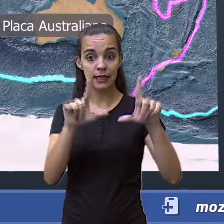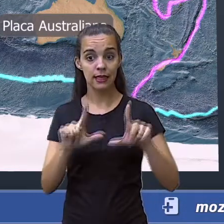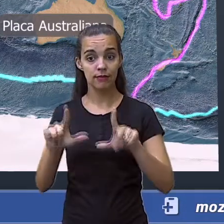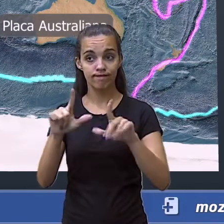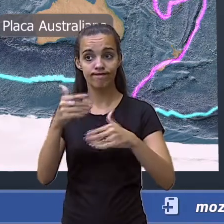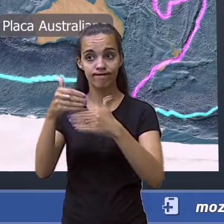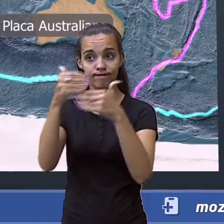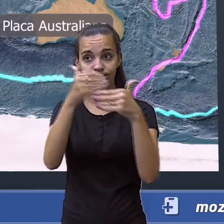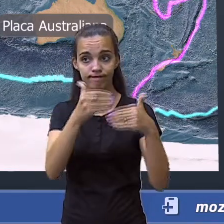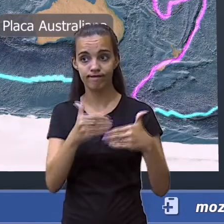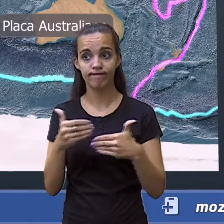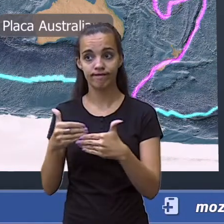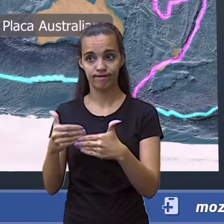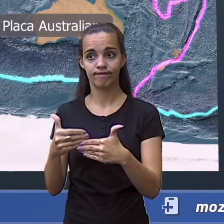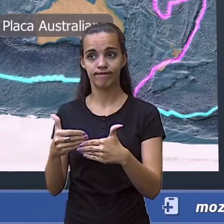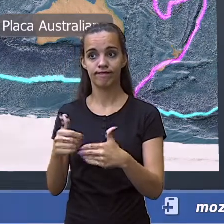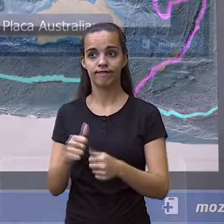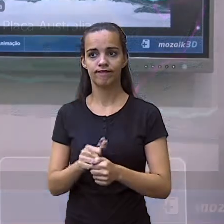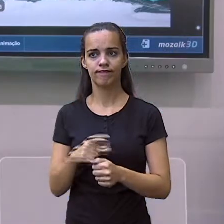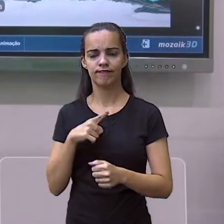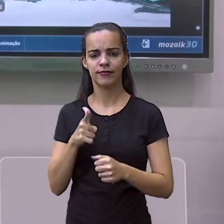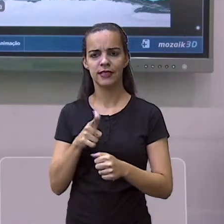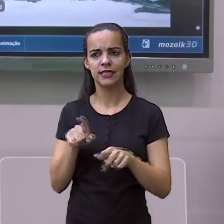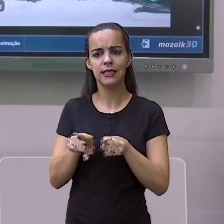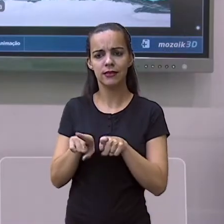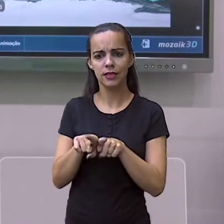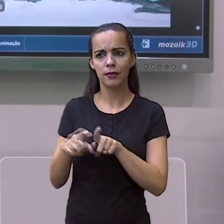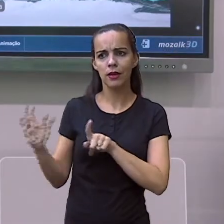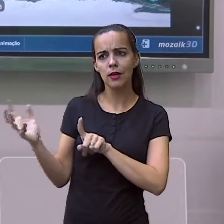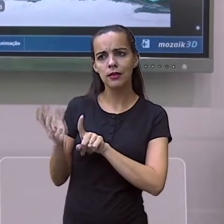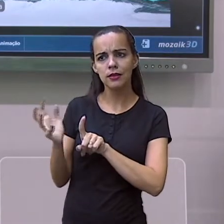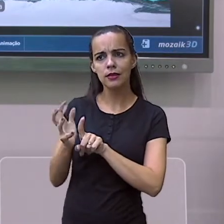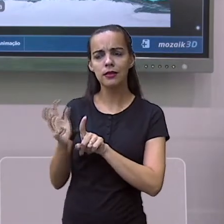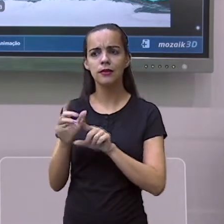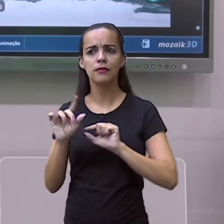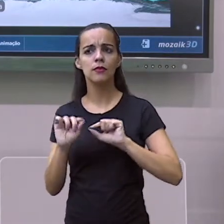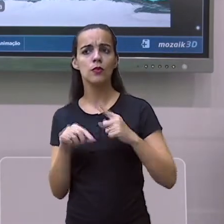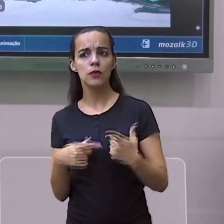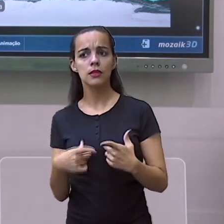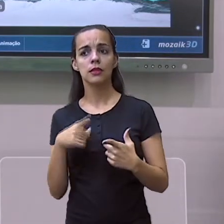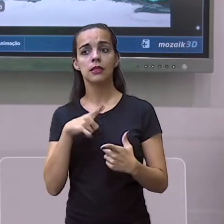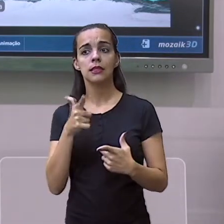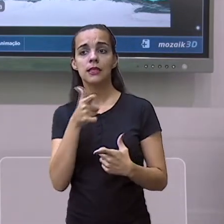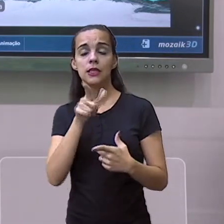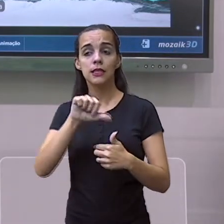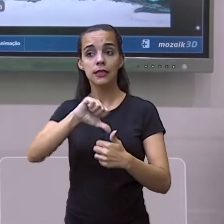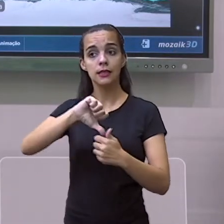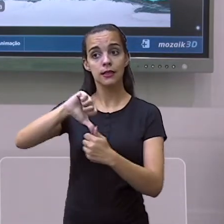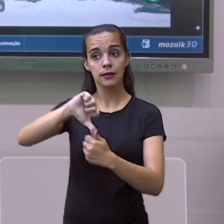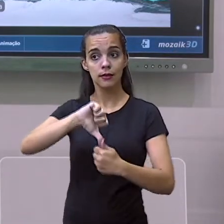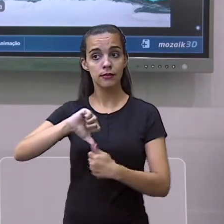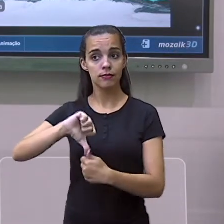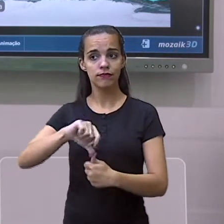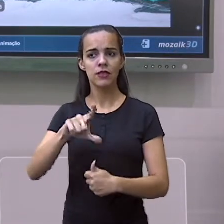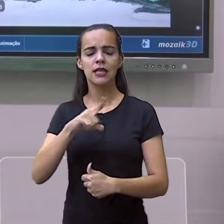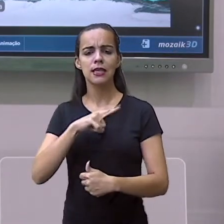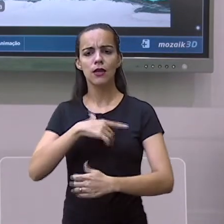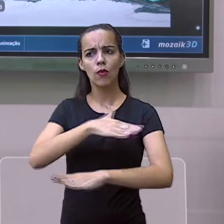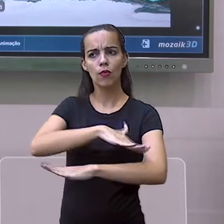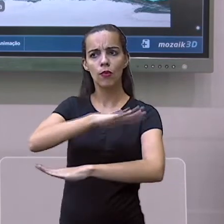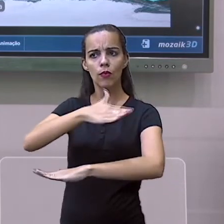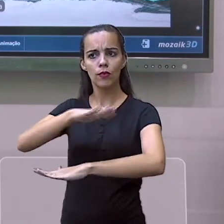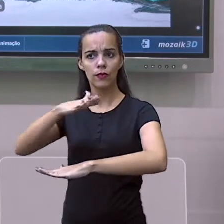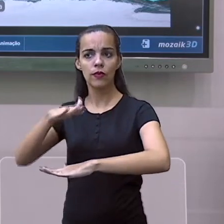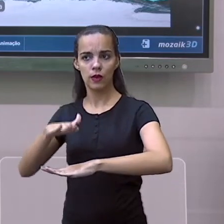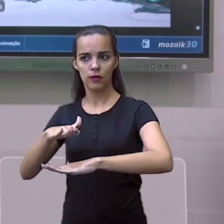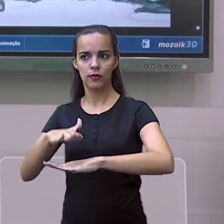vai influenciar para que na América Central tenha um relevo um